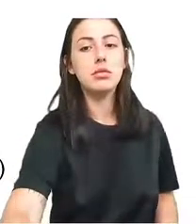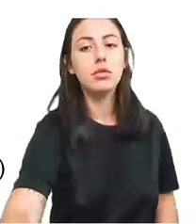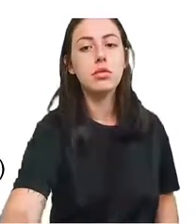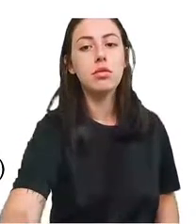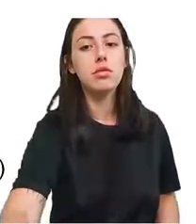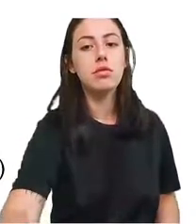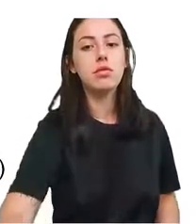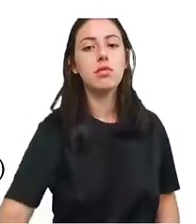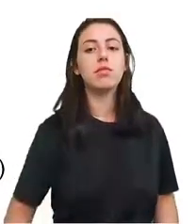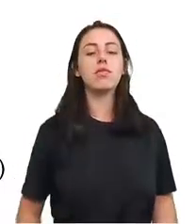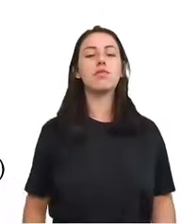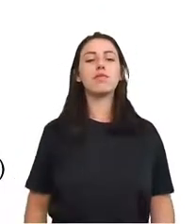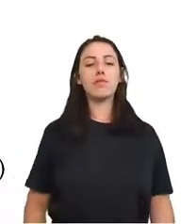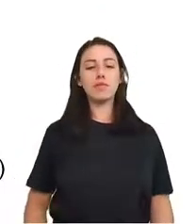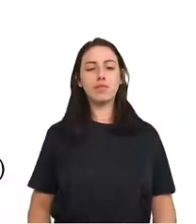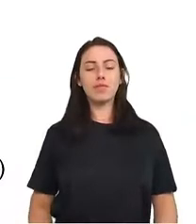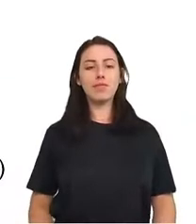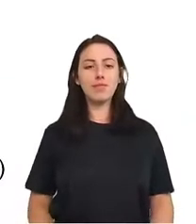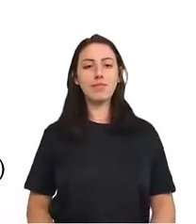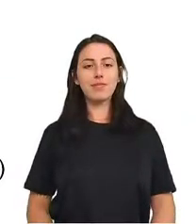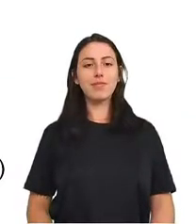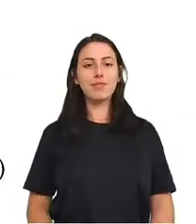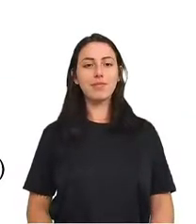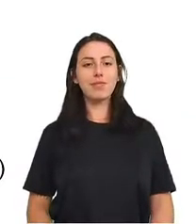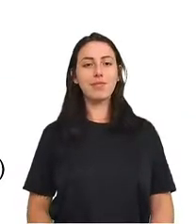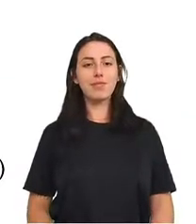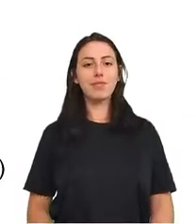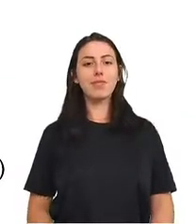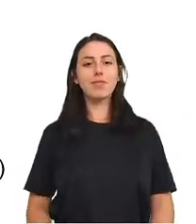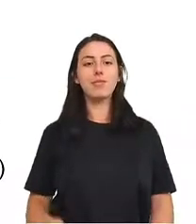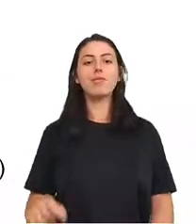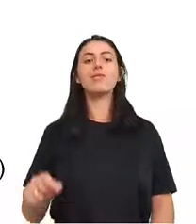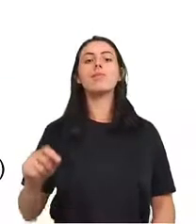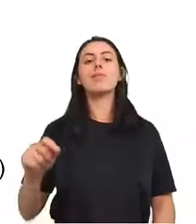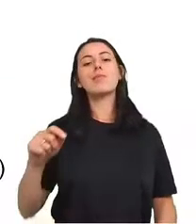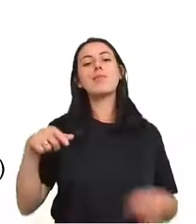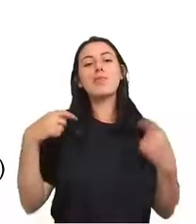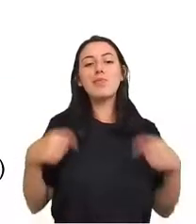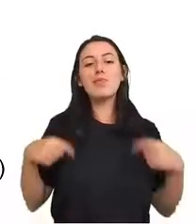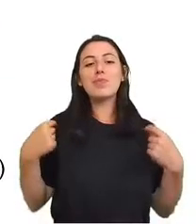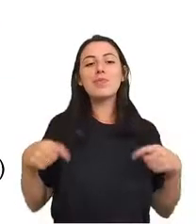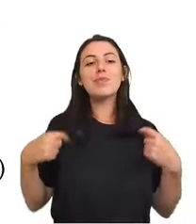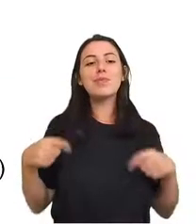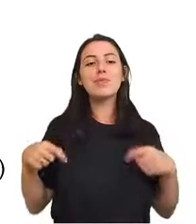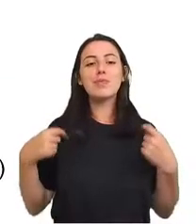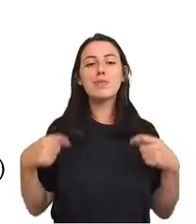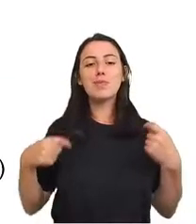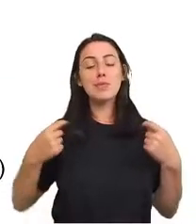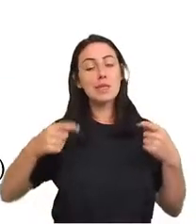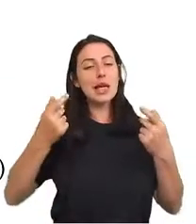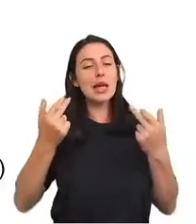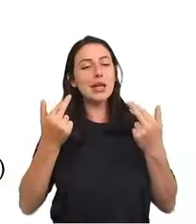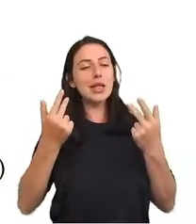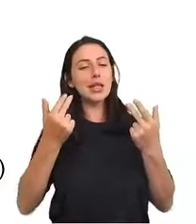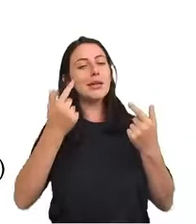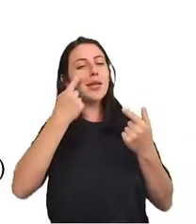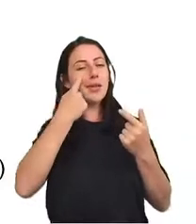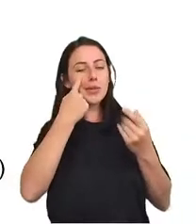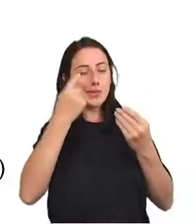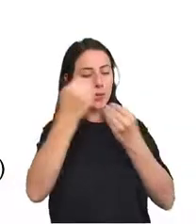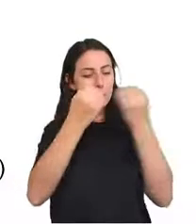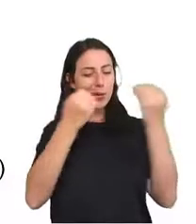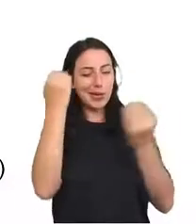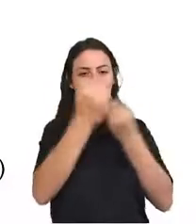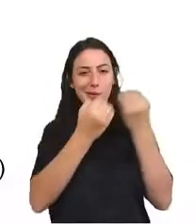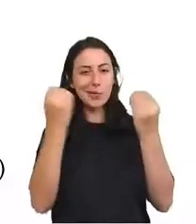significativo, o que não é estatisticamente significativo, ou você precisa desconsiderá-lo como um todo. Eu acho que ambos são resultados ruins, porque